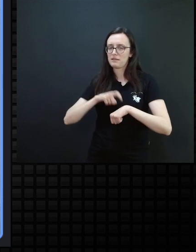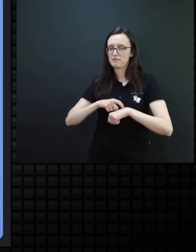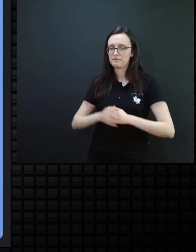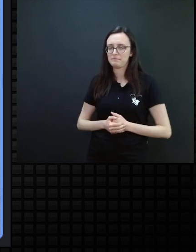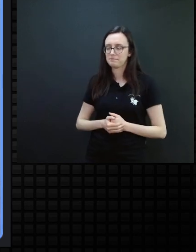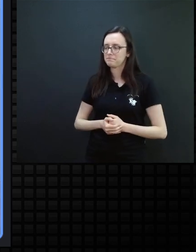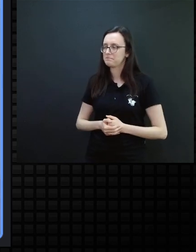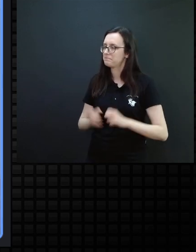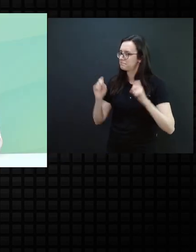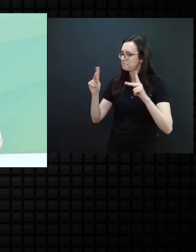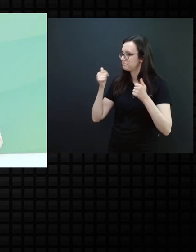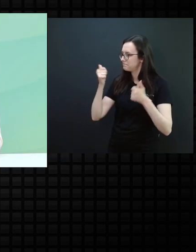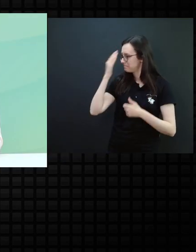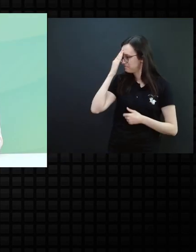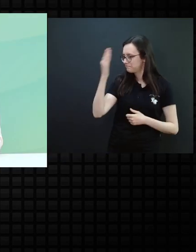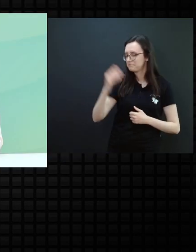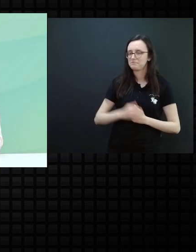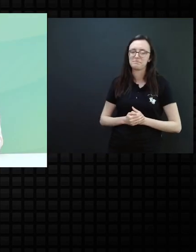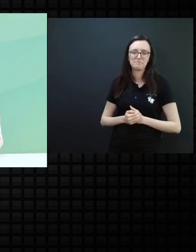Ok, obrigado.